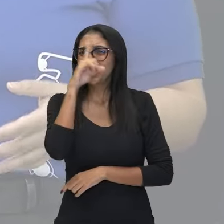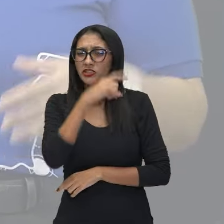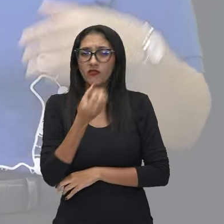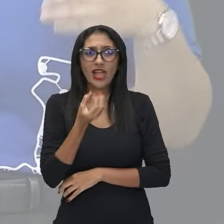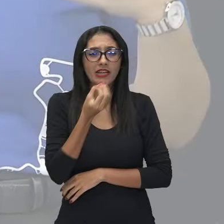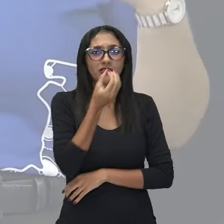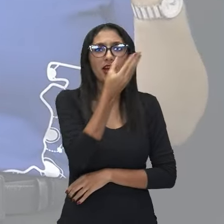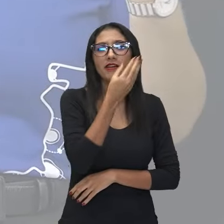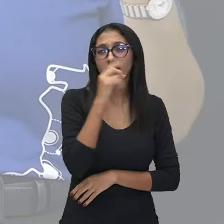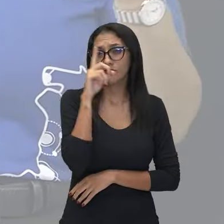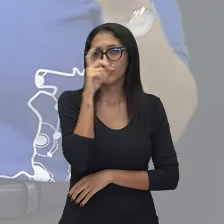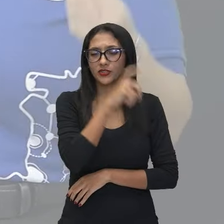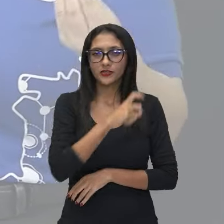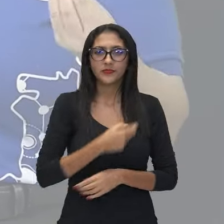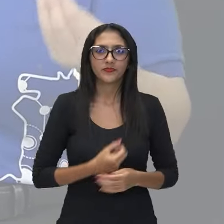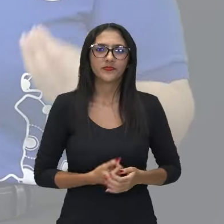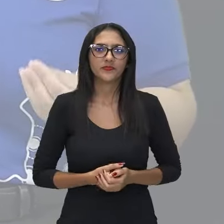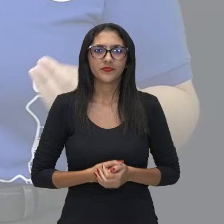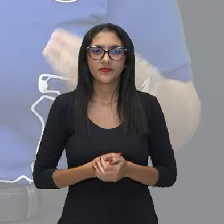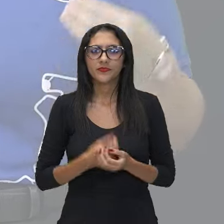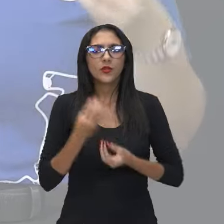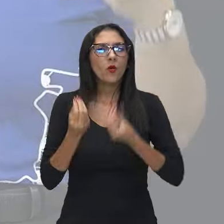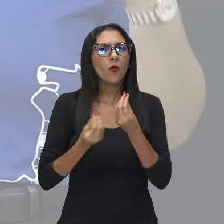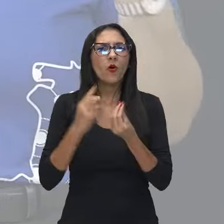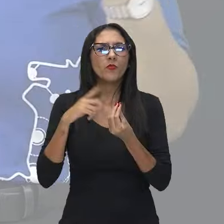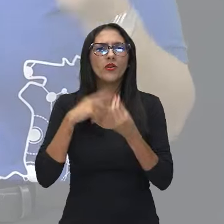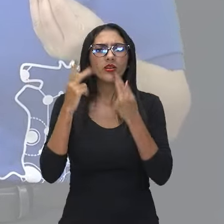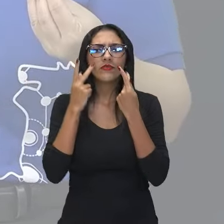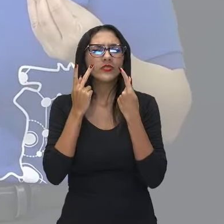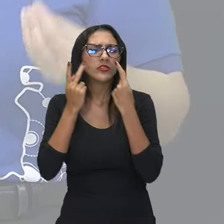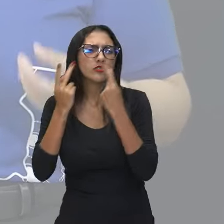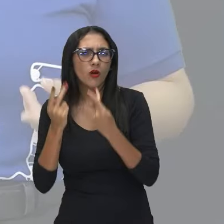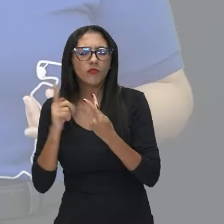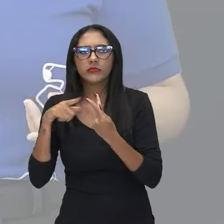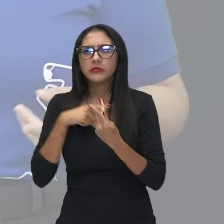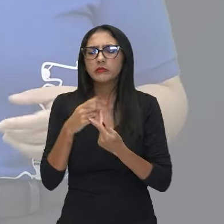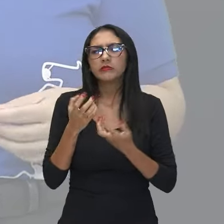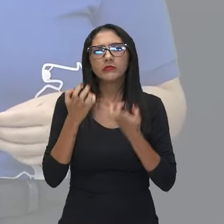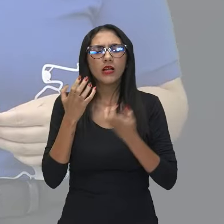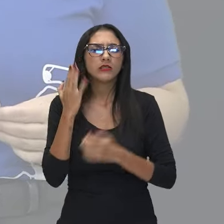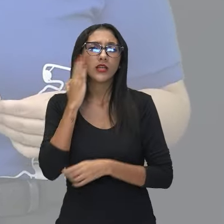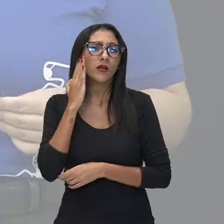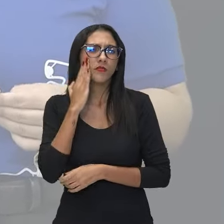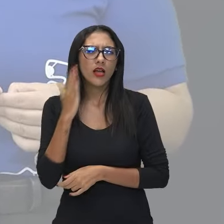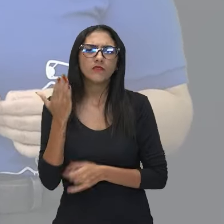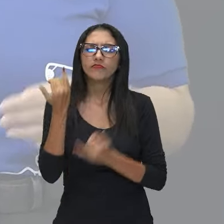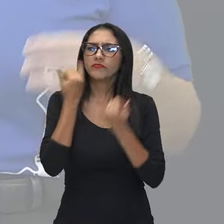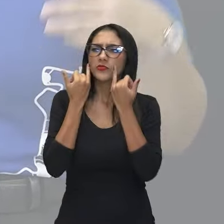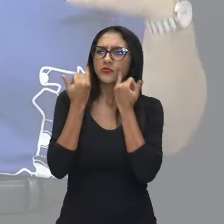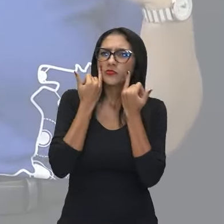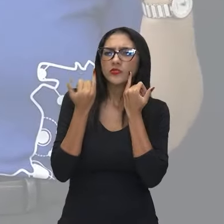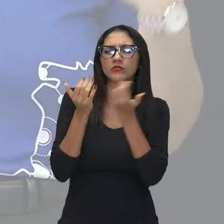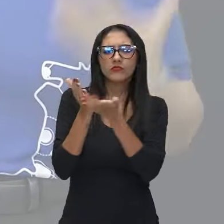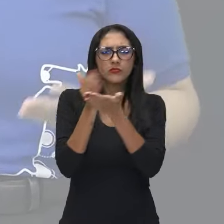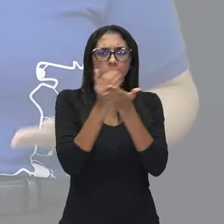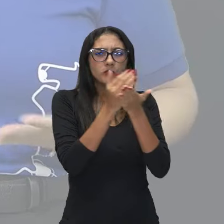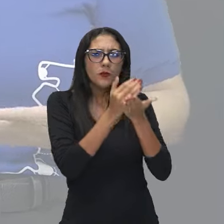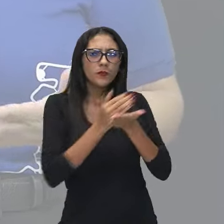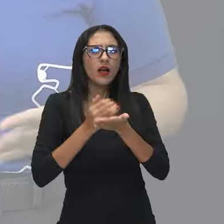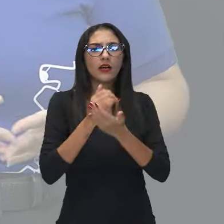E aí, por que ele viajou por todo o Brasil? Porque ele queria observar e coletar exemplos de